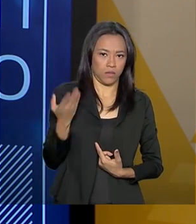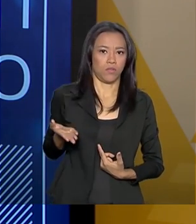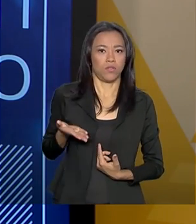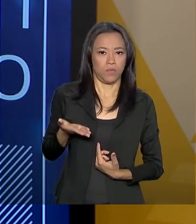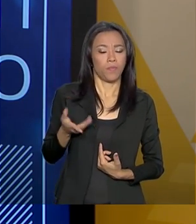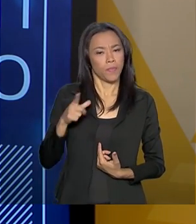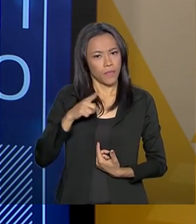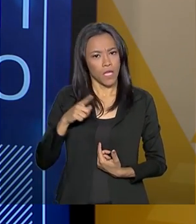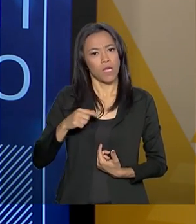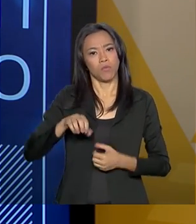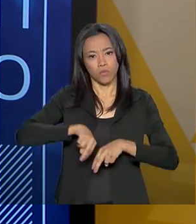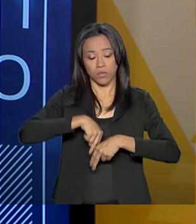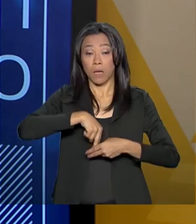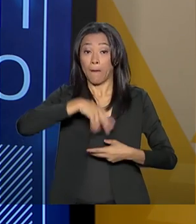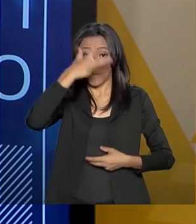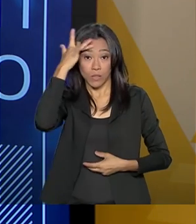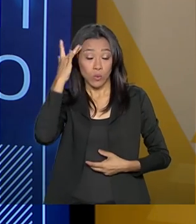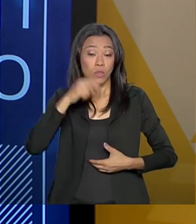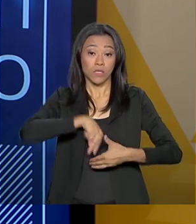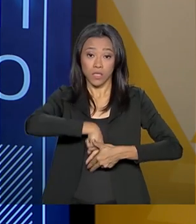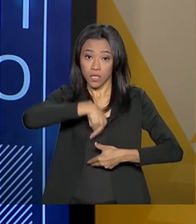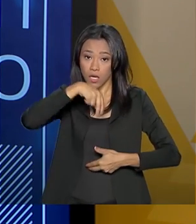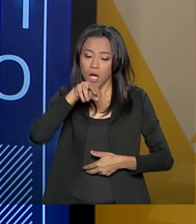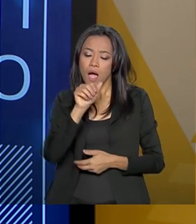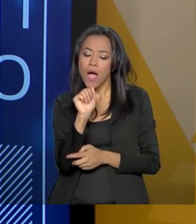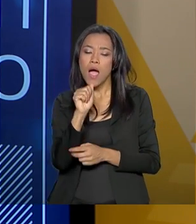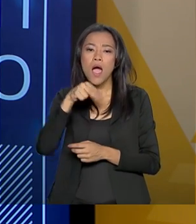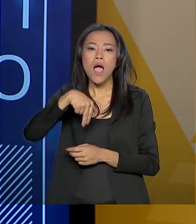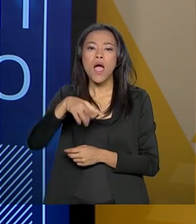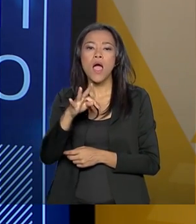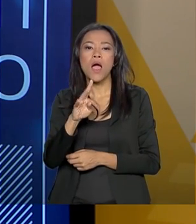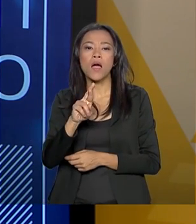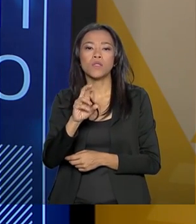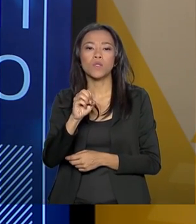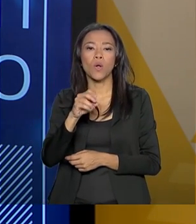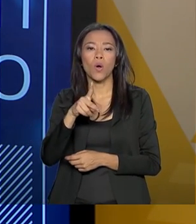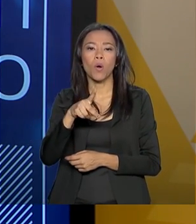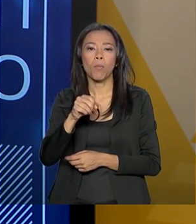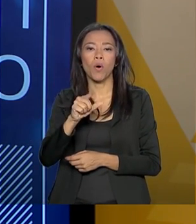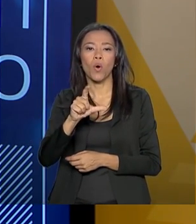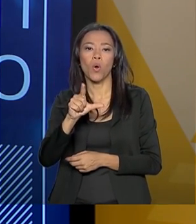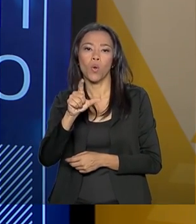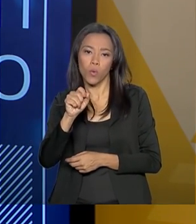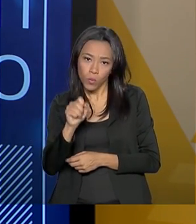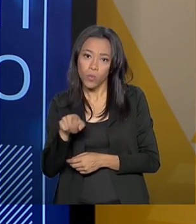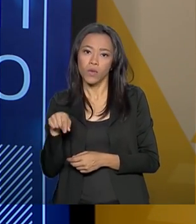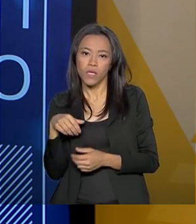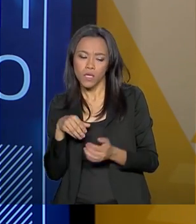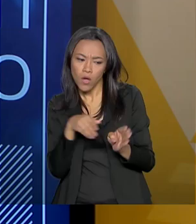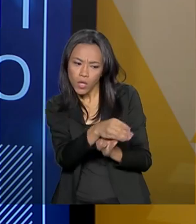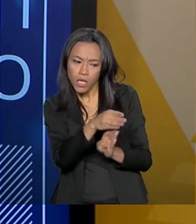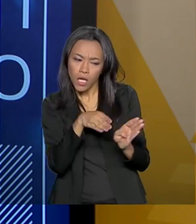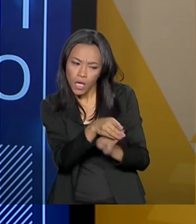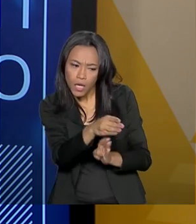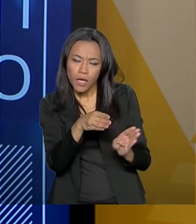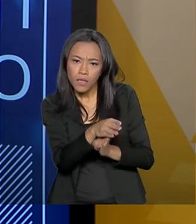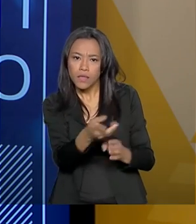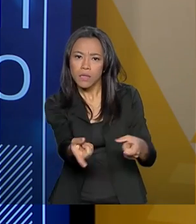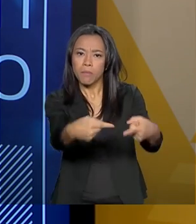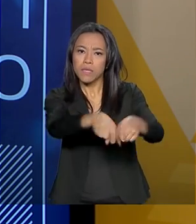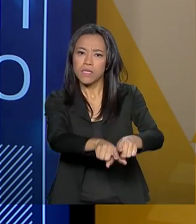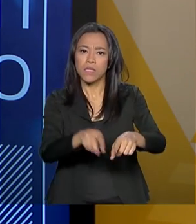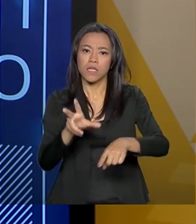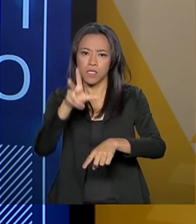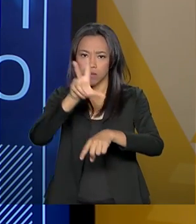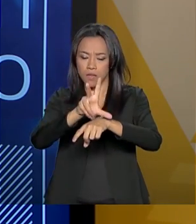antropólogos trabalhando na Embrapa, socioeconomistas, que, junto com as comunidades, com as prefeituras, estão